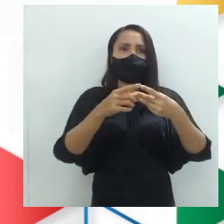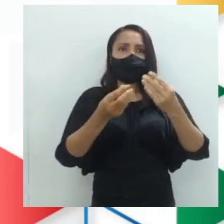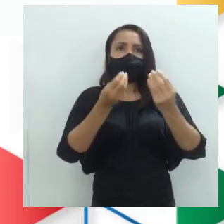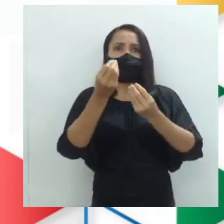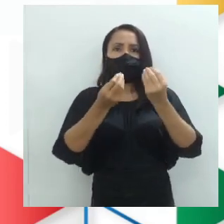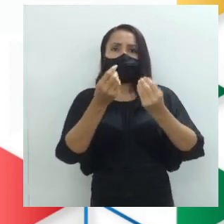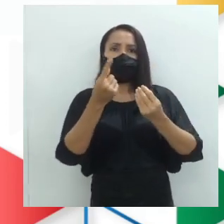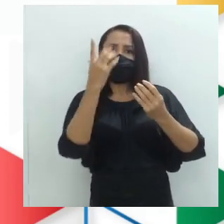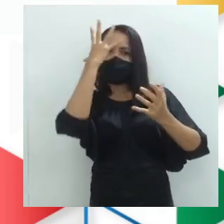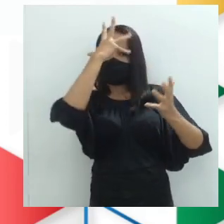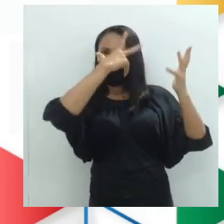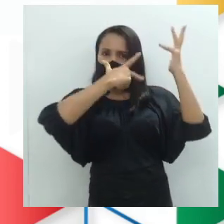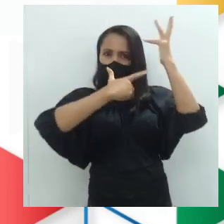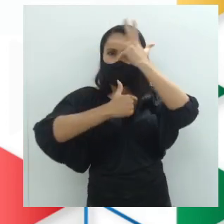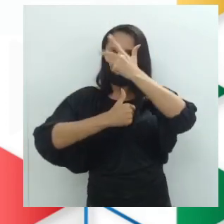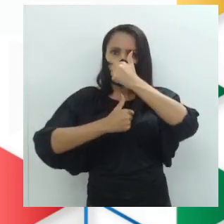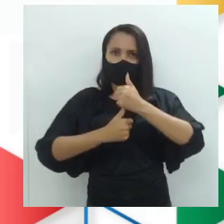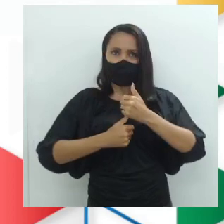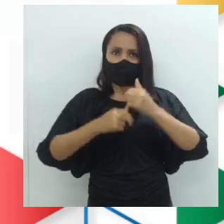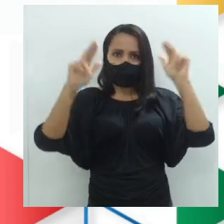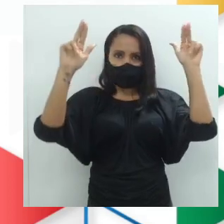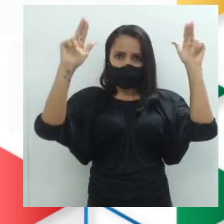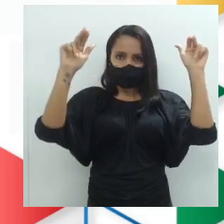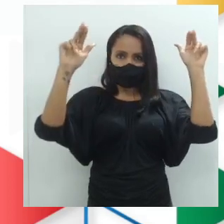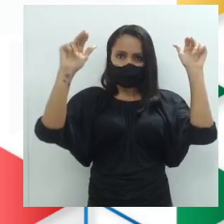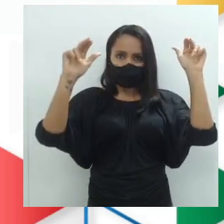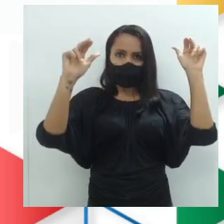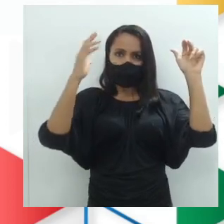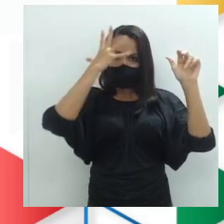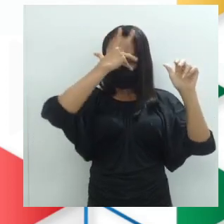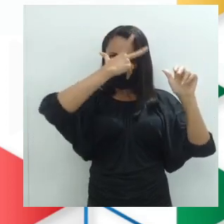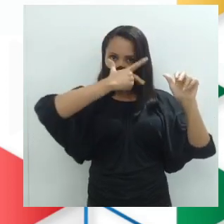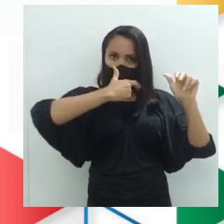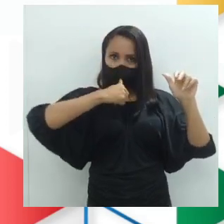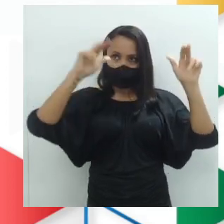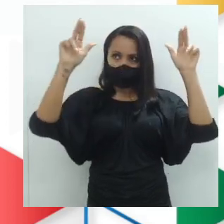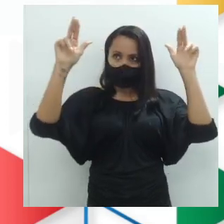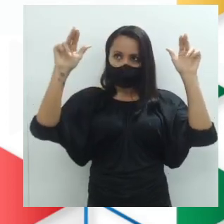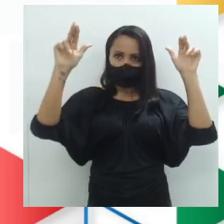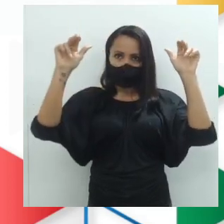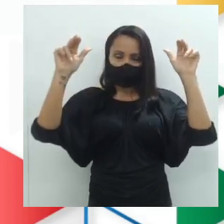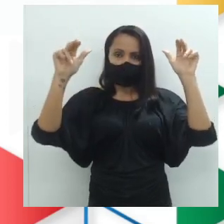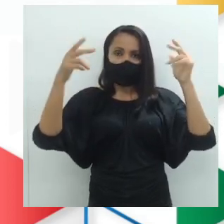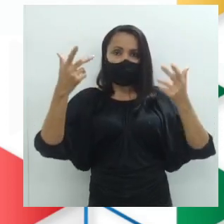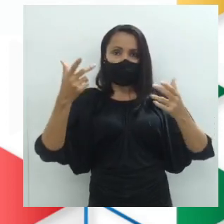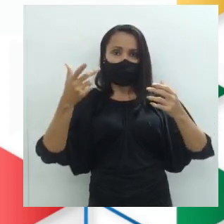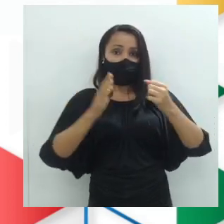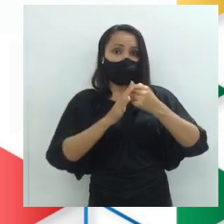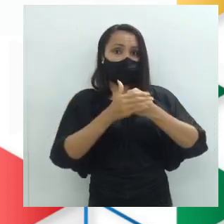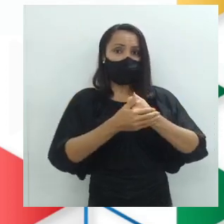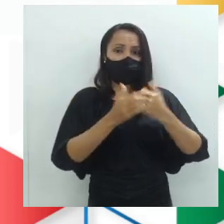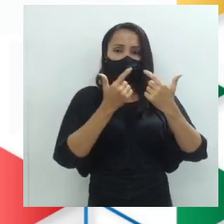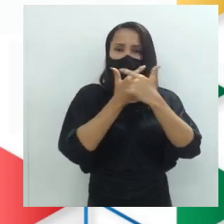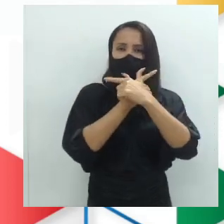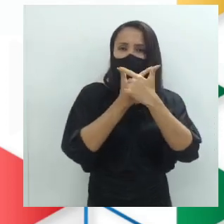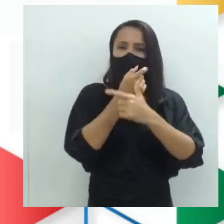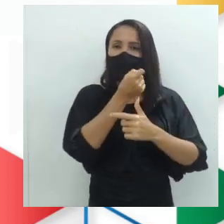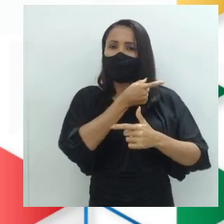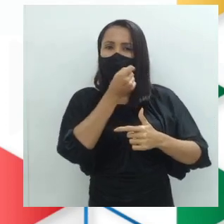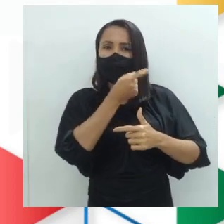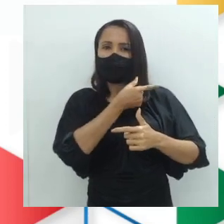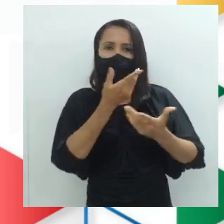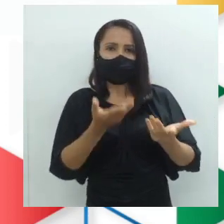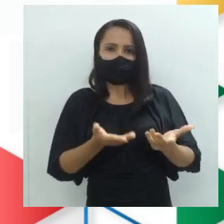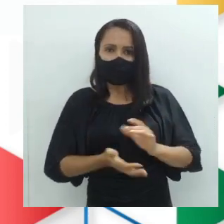lindo com aspas nessa roupa. Esse lindo aí já dá a entender que é uma ironia, que você não está bonito.